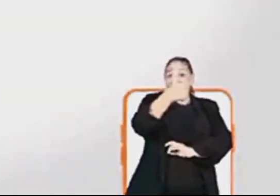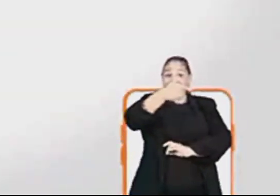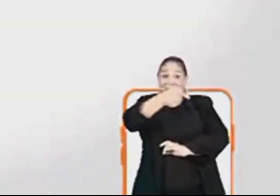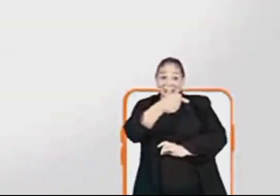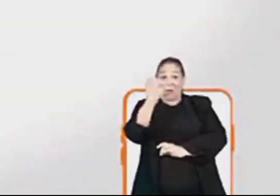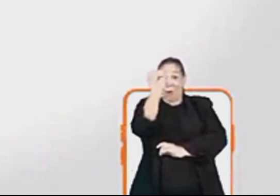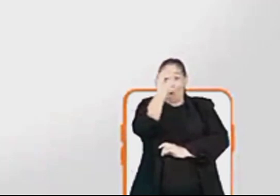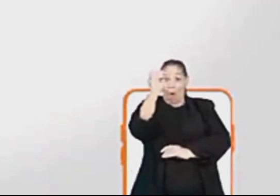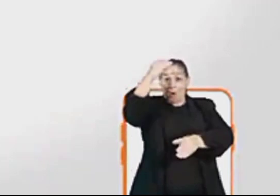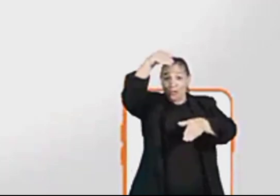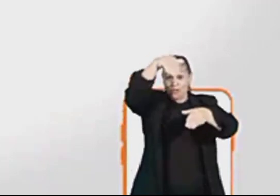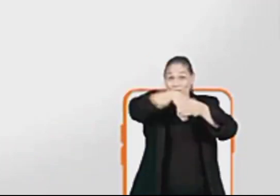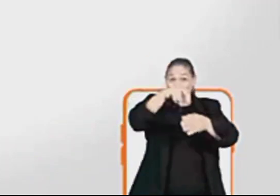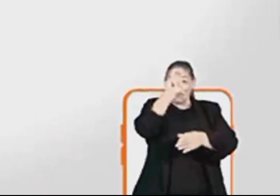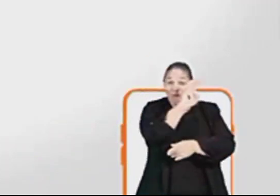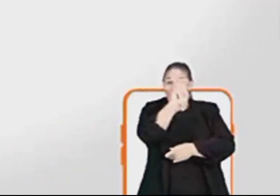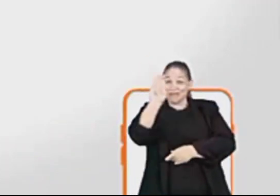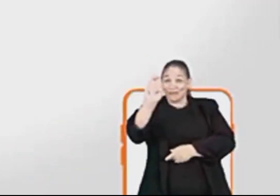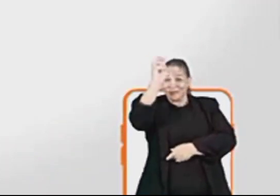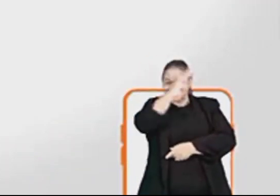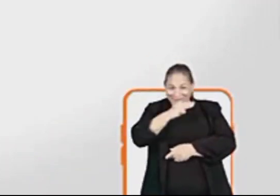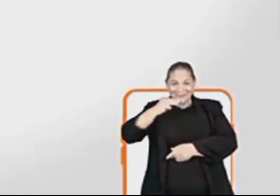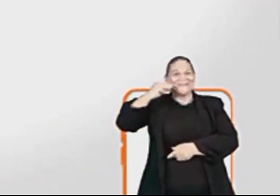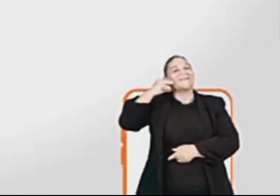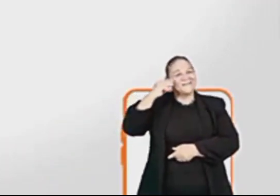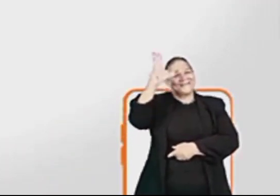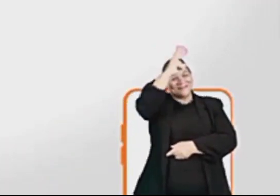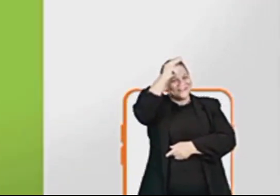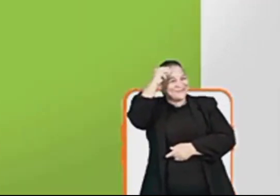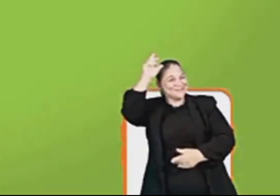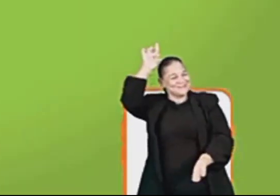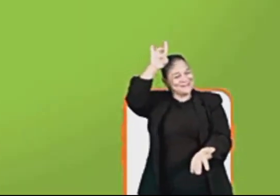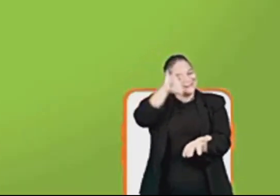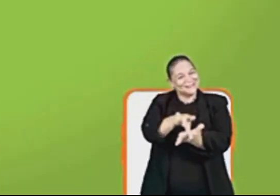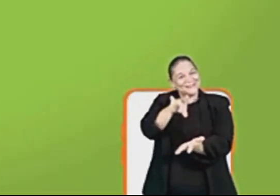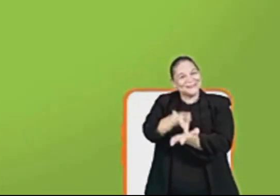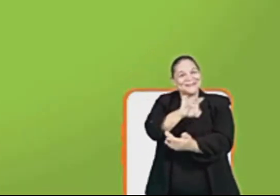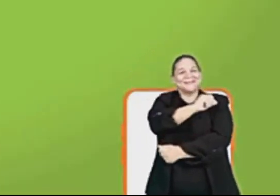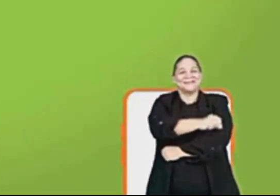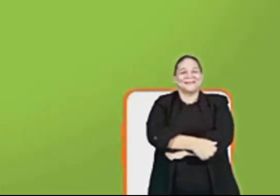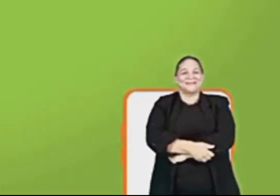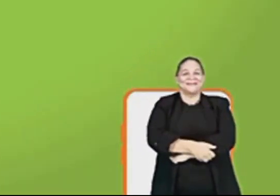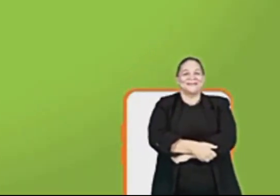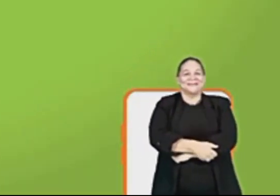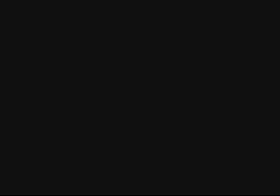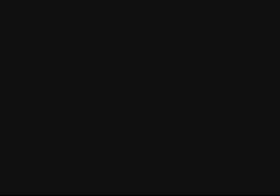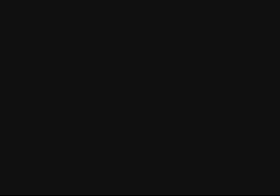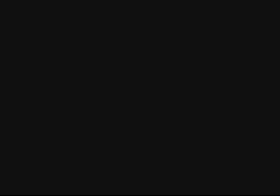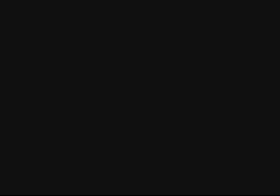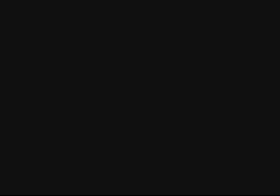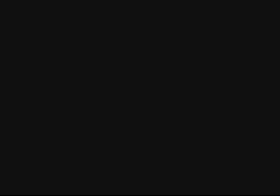Dia 27 de outubro Eu vou de 5x5 Mirela é prefeita de verdade